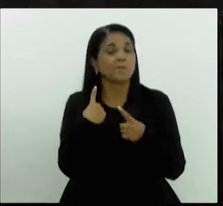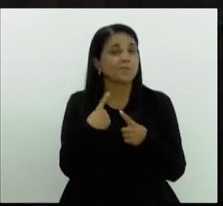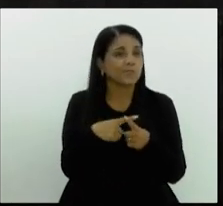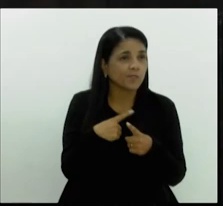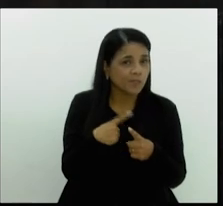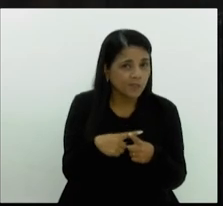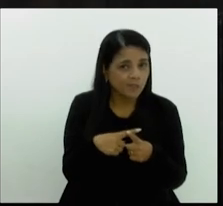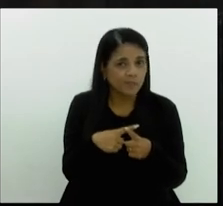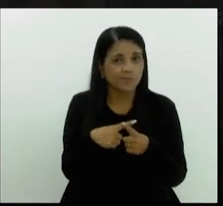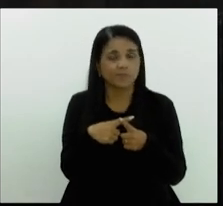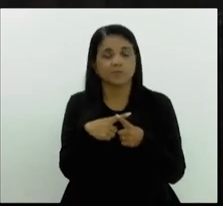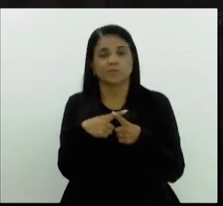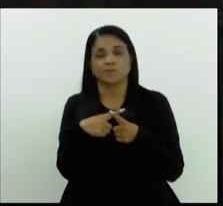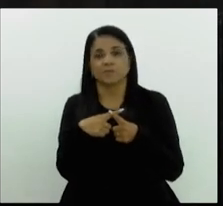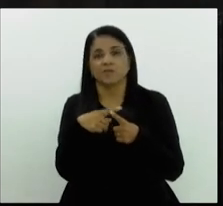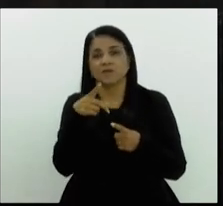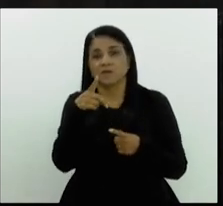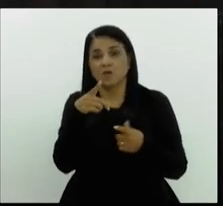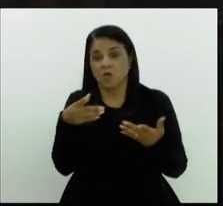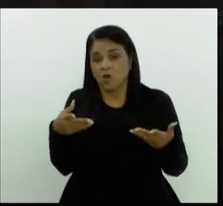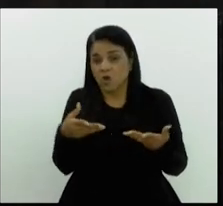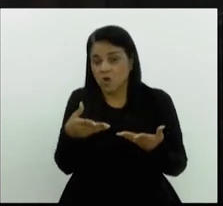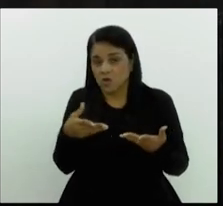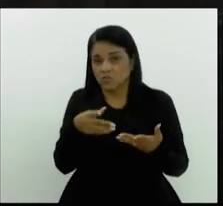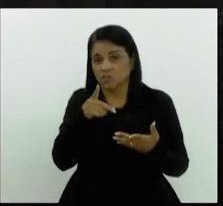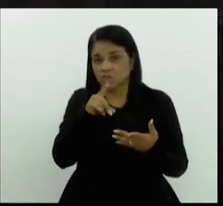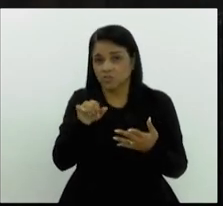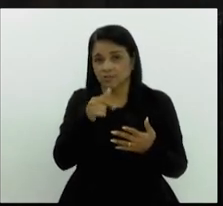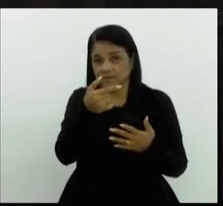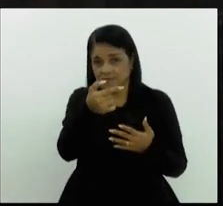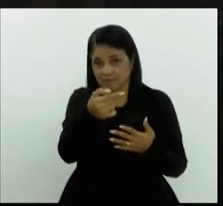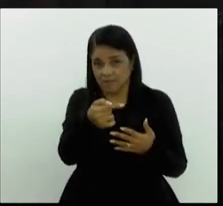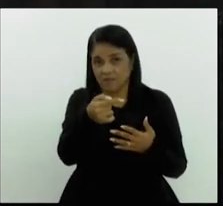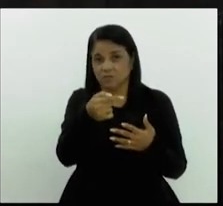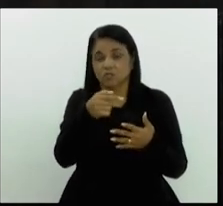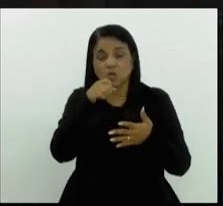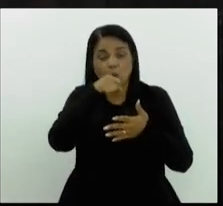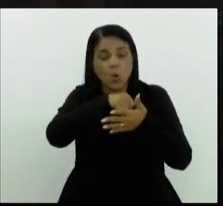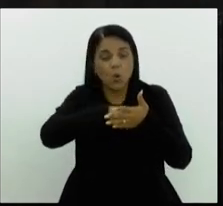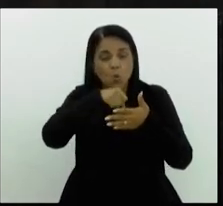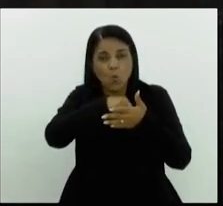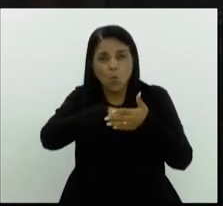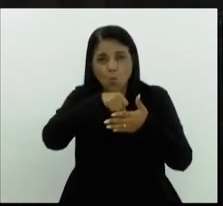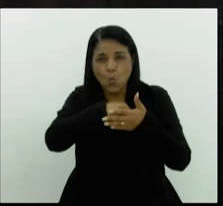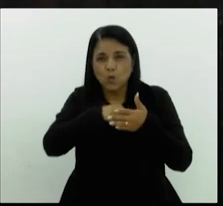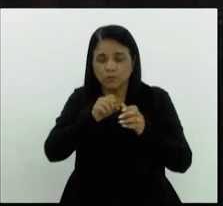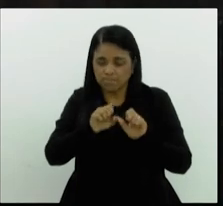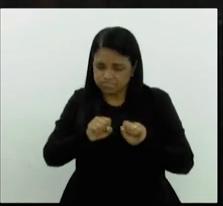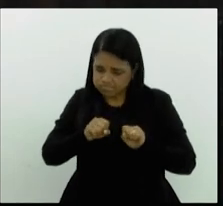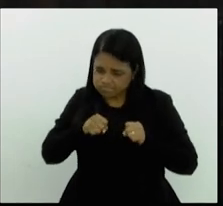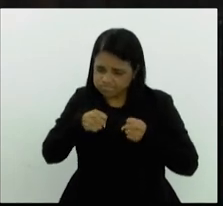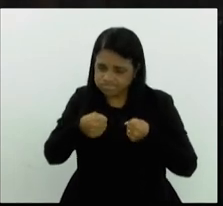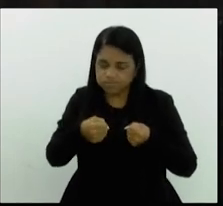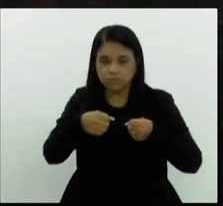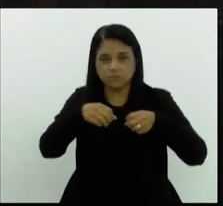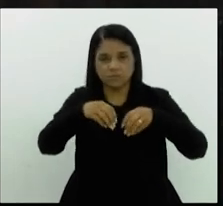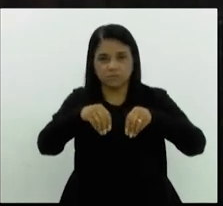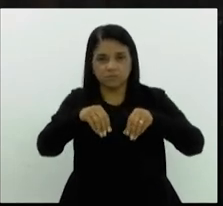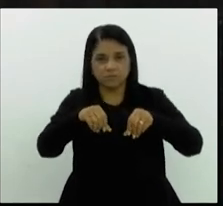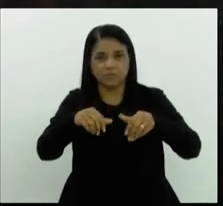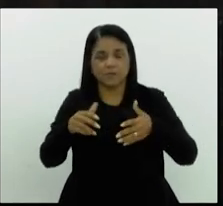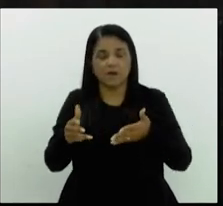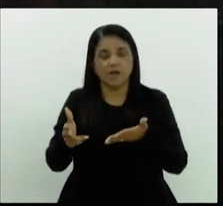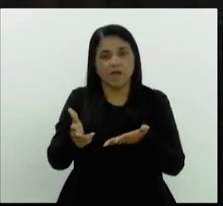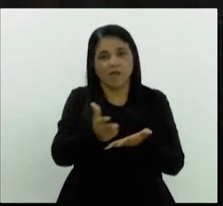que esse dia é considerado um dia de luta pela terra, um dia de luta pela reforma